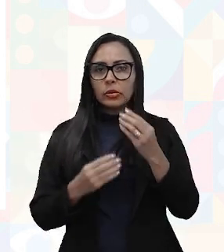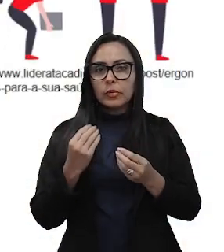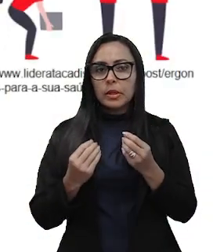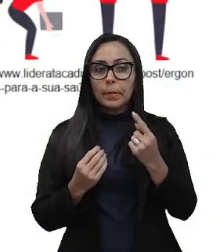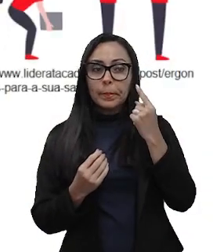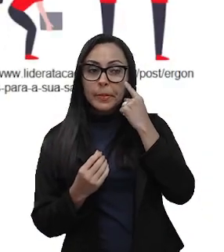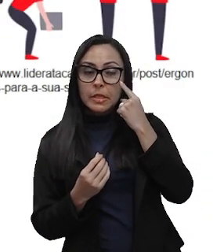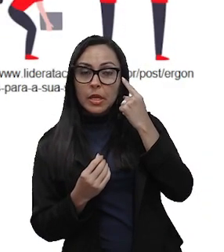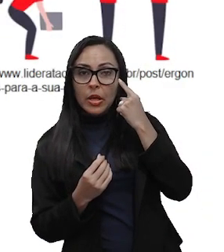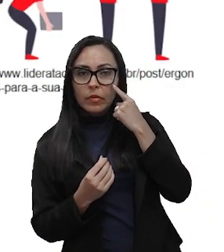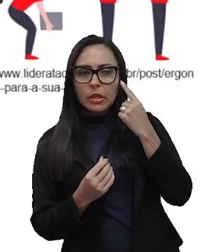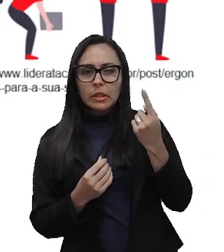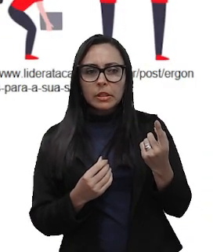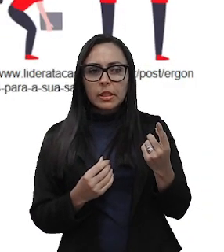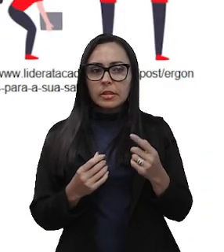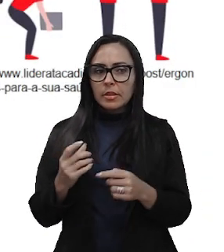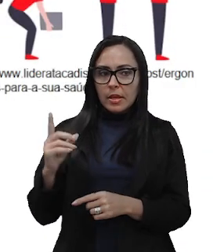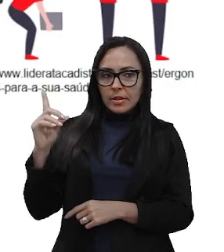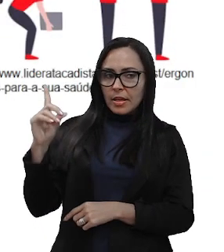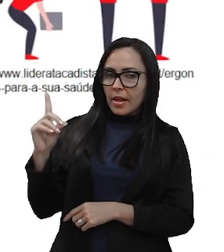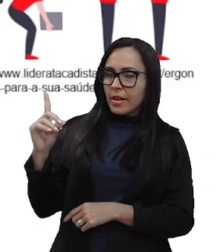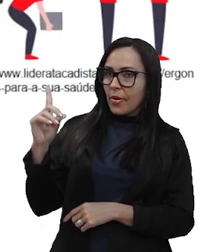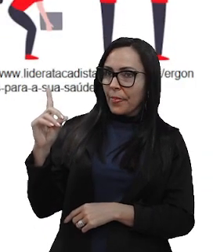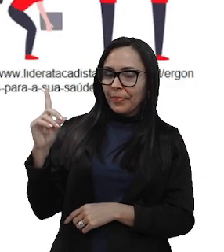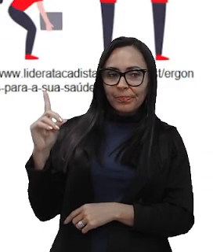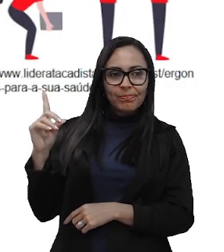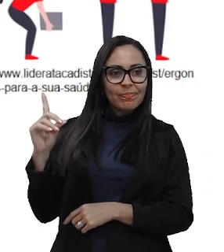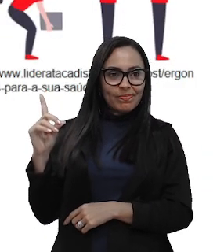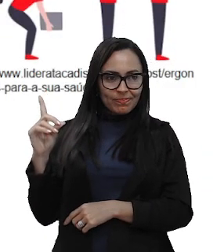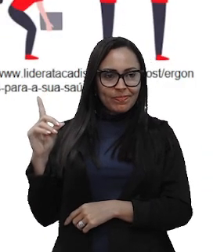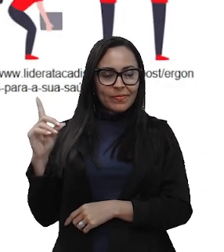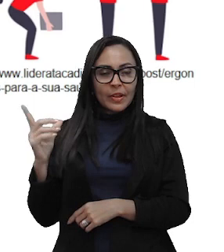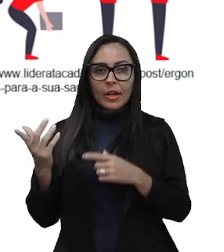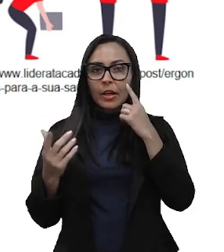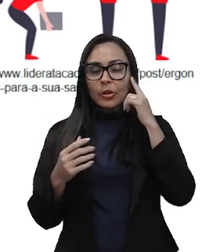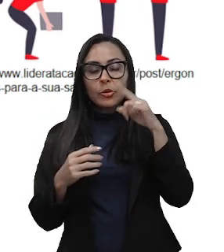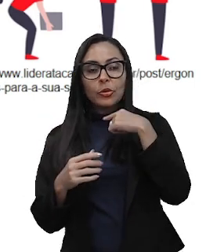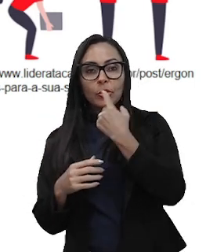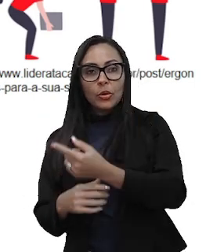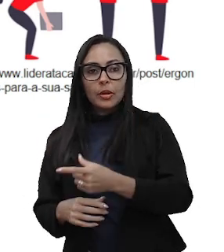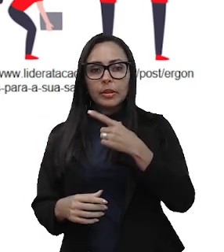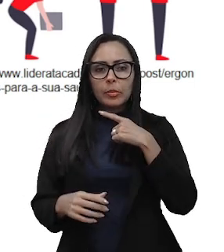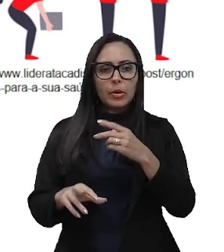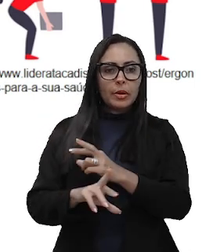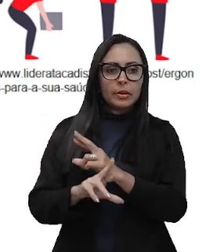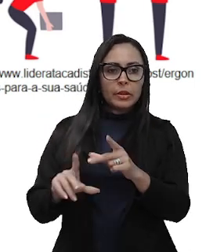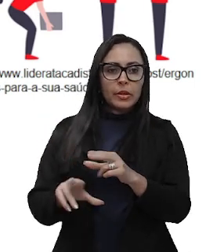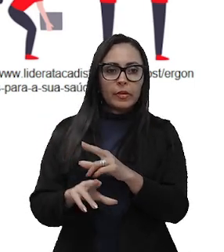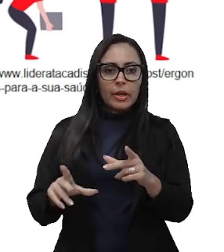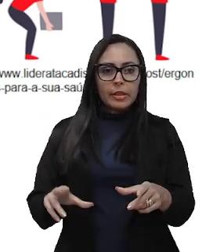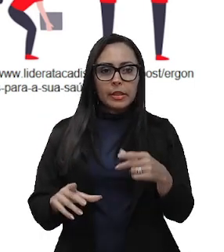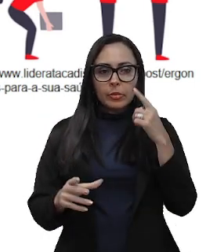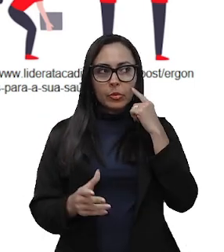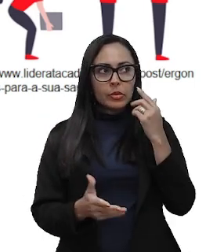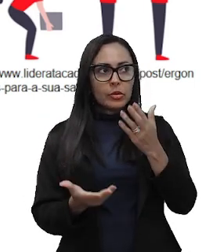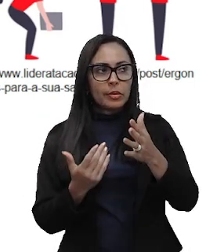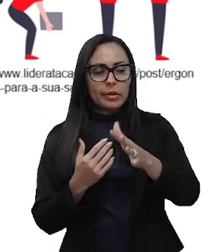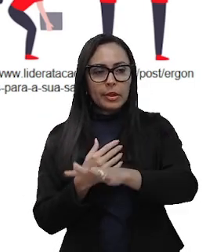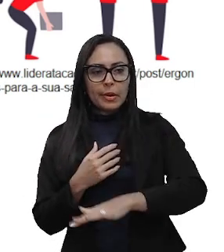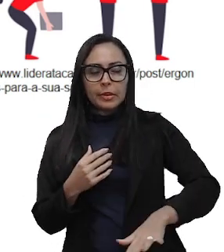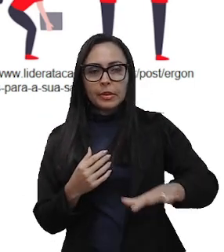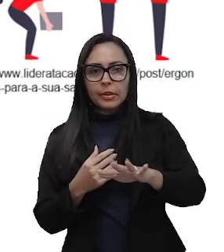observar nessa imagem aqui, no nosso slide, nós temos diferentes posicionamentos que